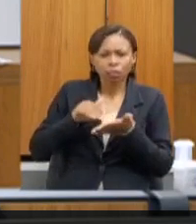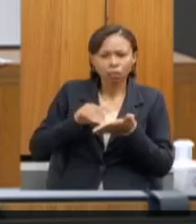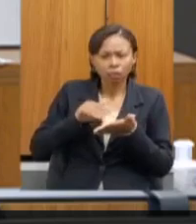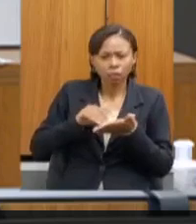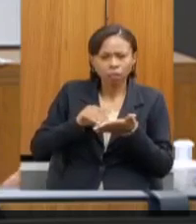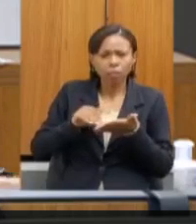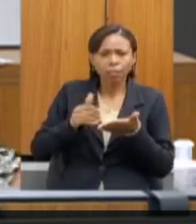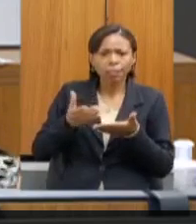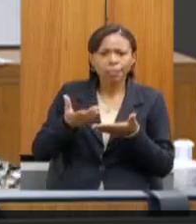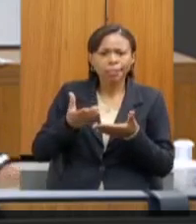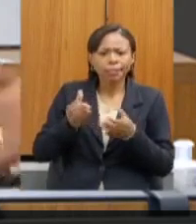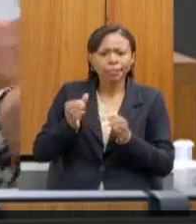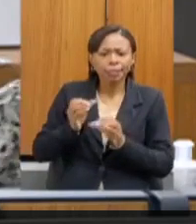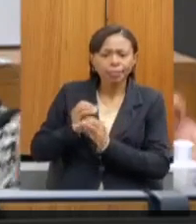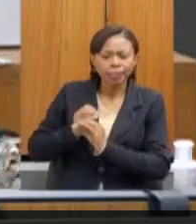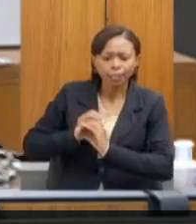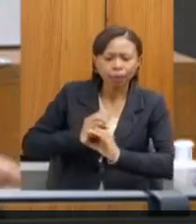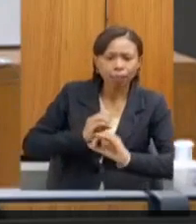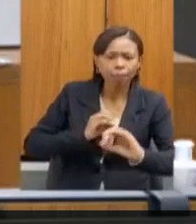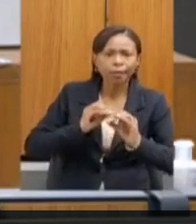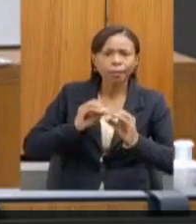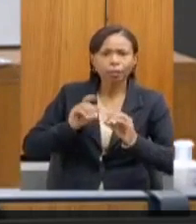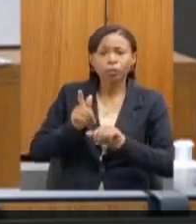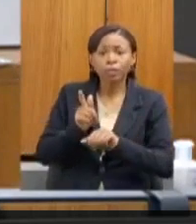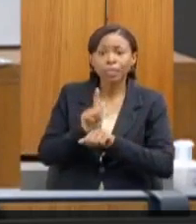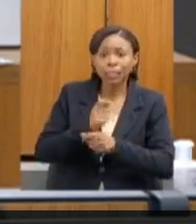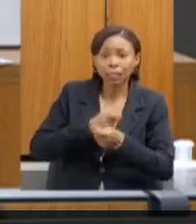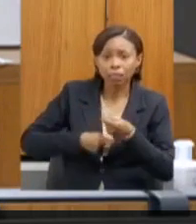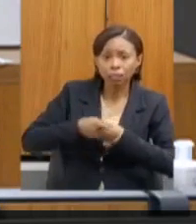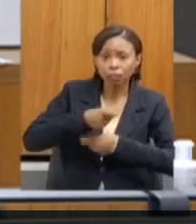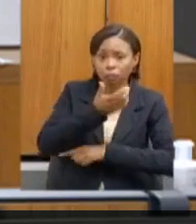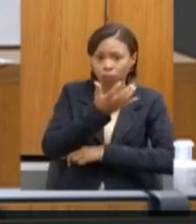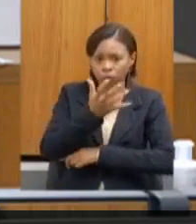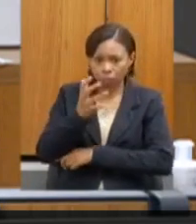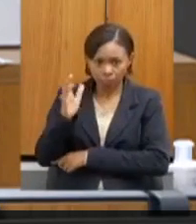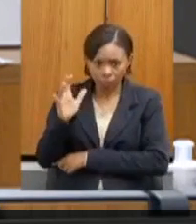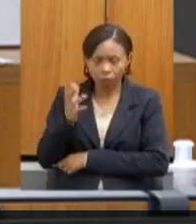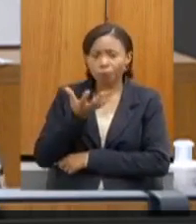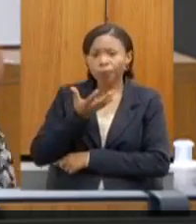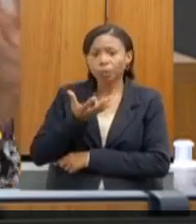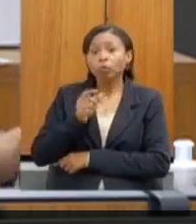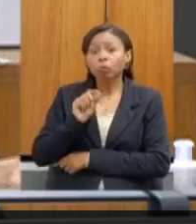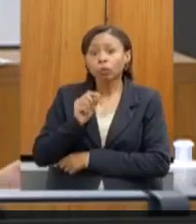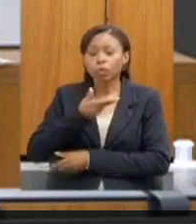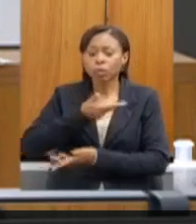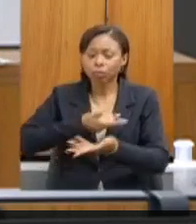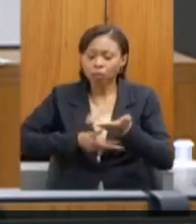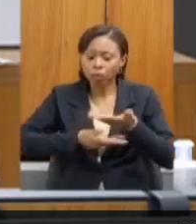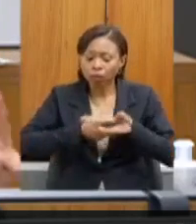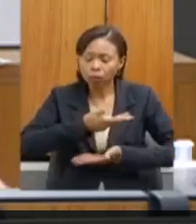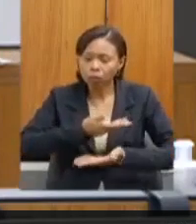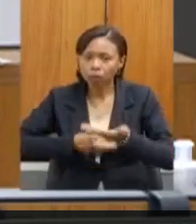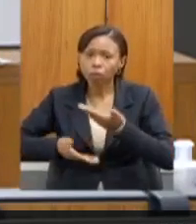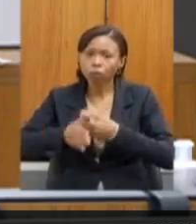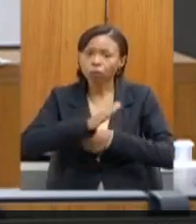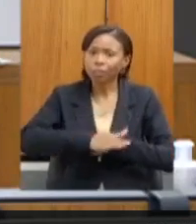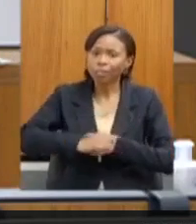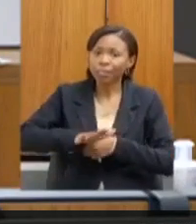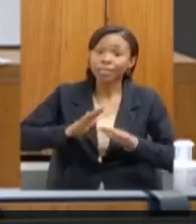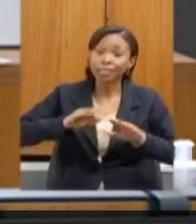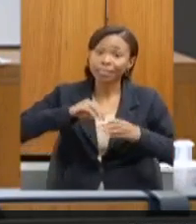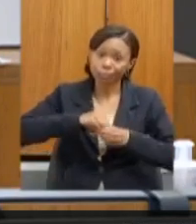e pretendemos, não só esse programa que eu mencionei aqui, que dialoga com as crianças nas escolas,